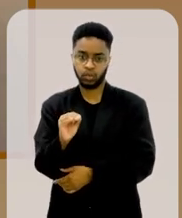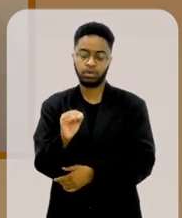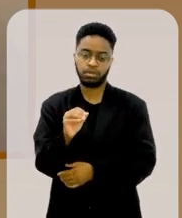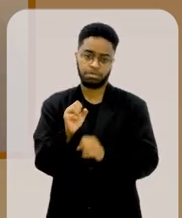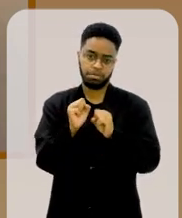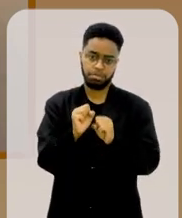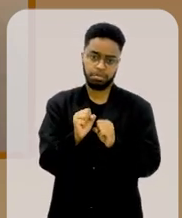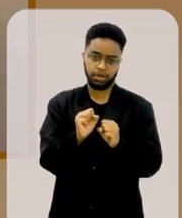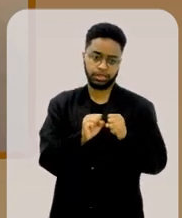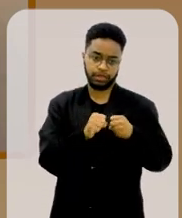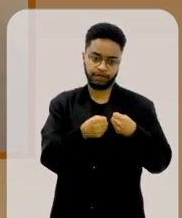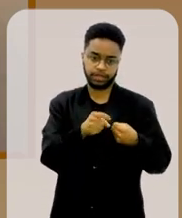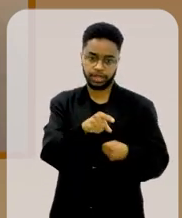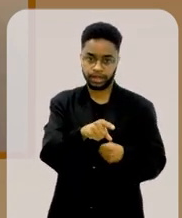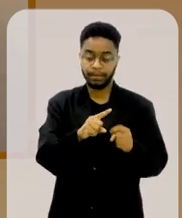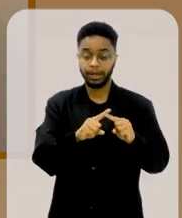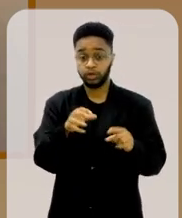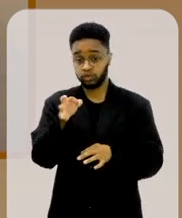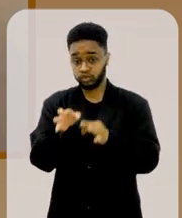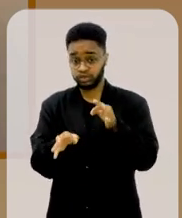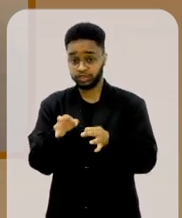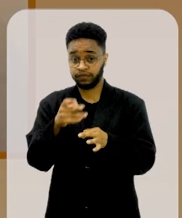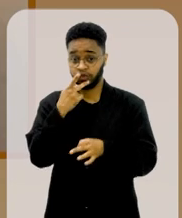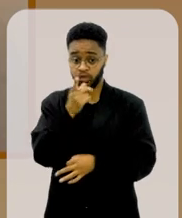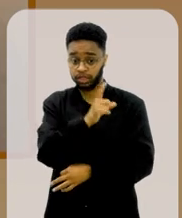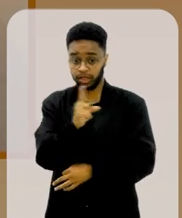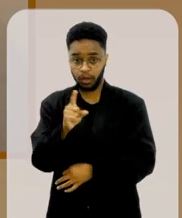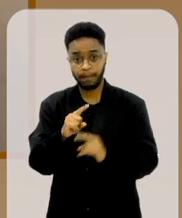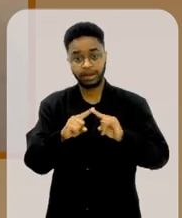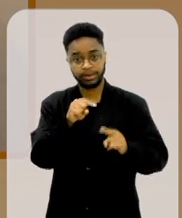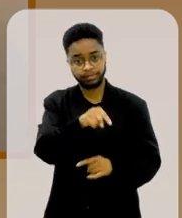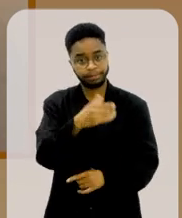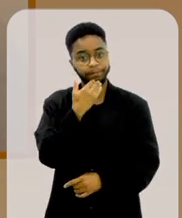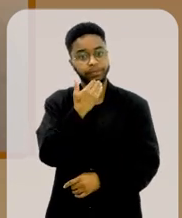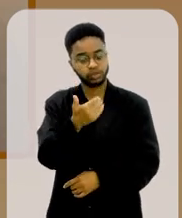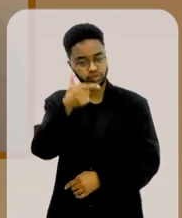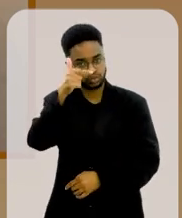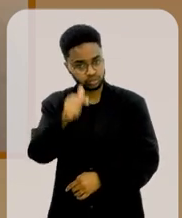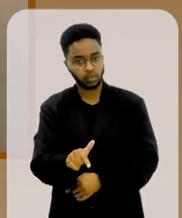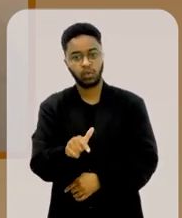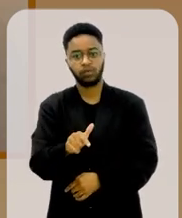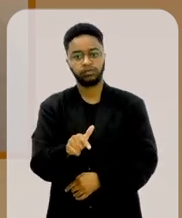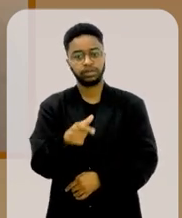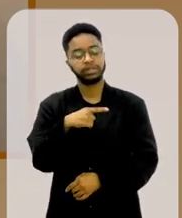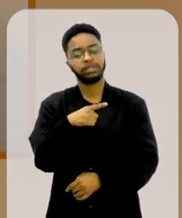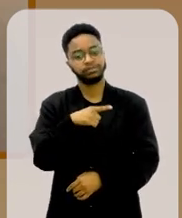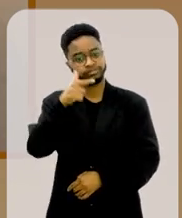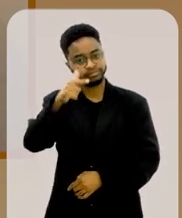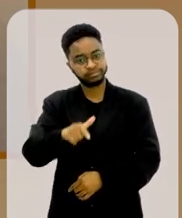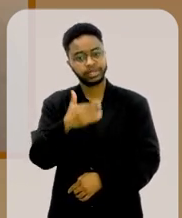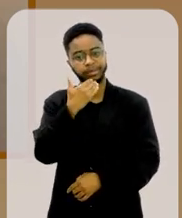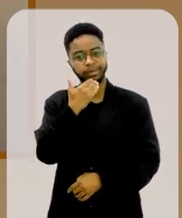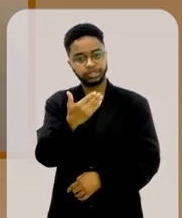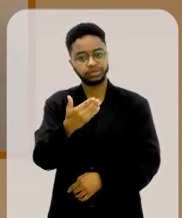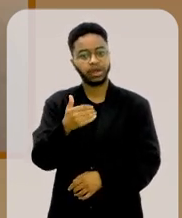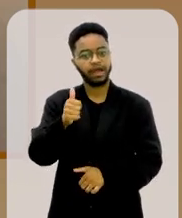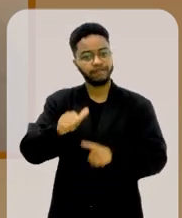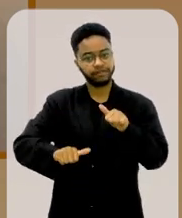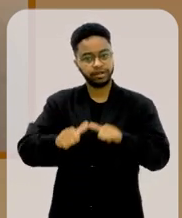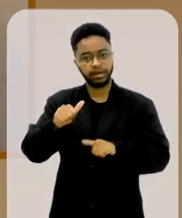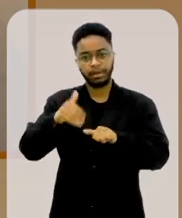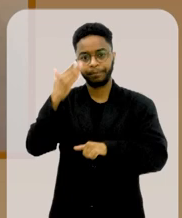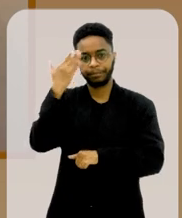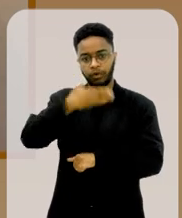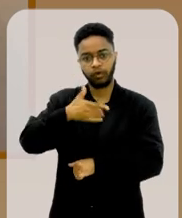a favor e tudo mais. A justiça já negou e ele pediu de novo. Tem outro pedido feito para a